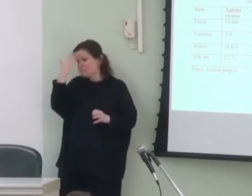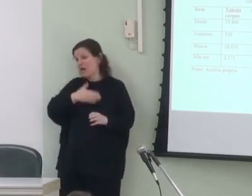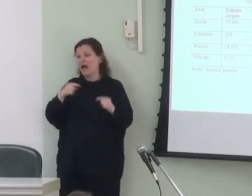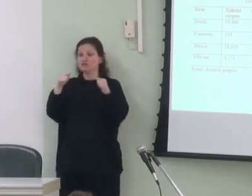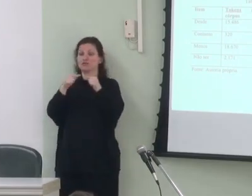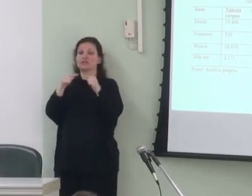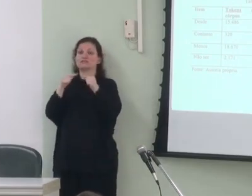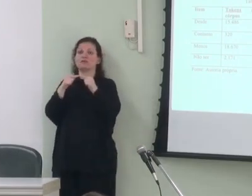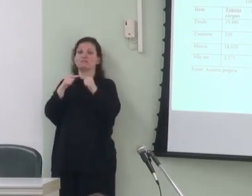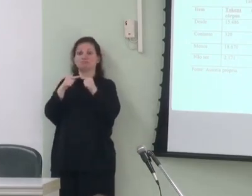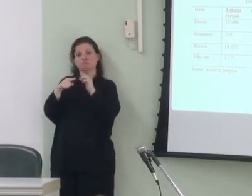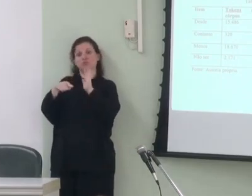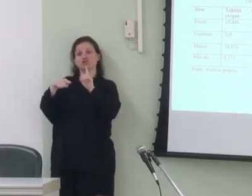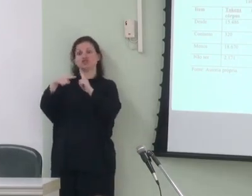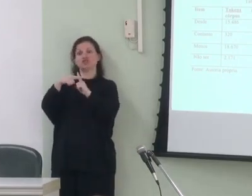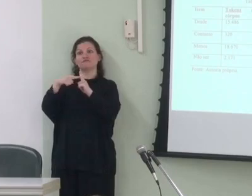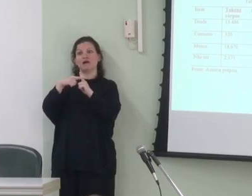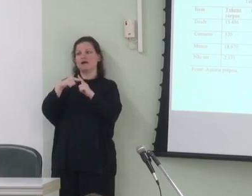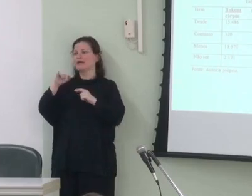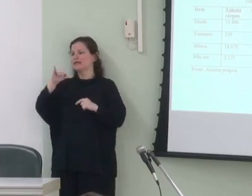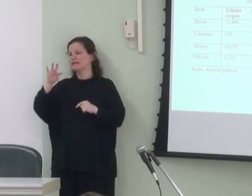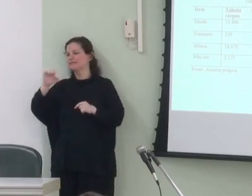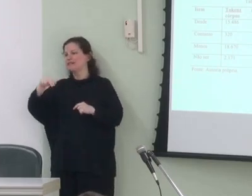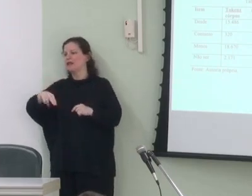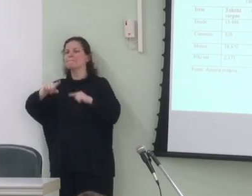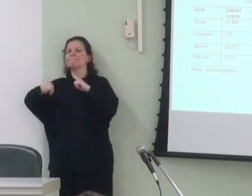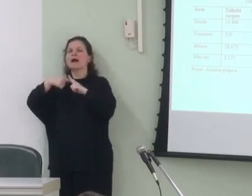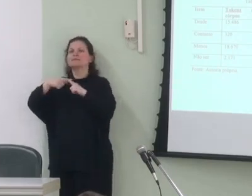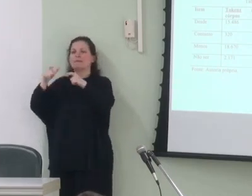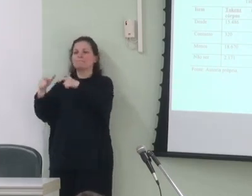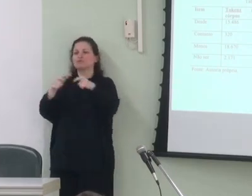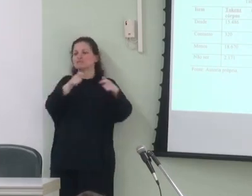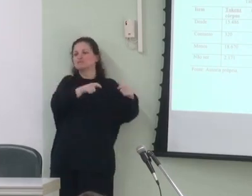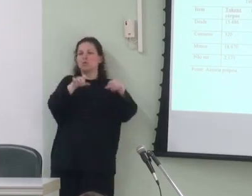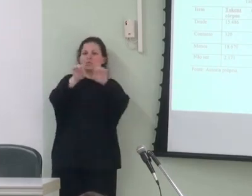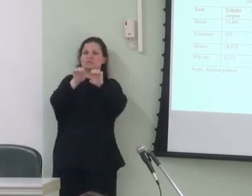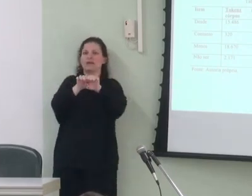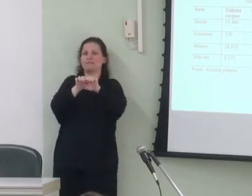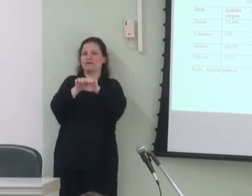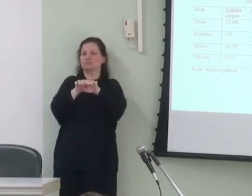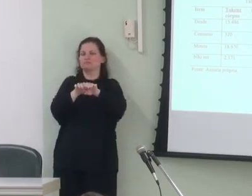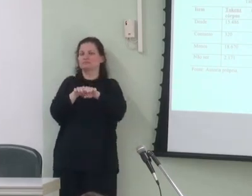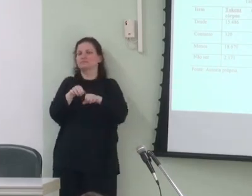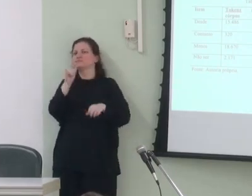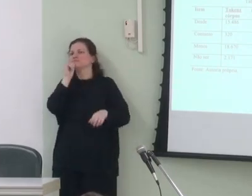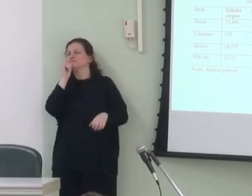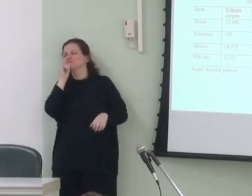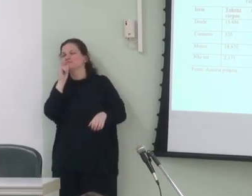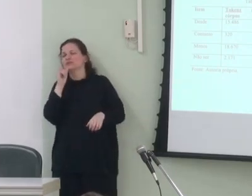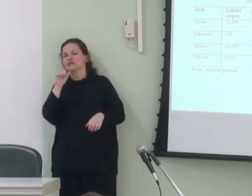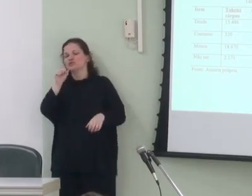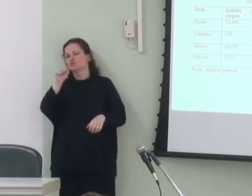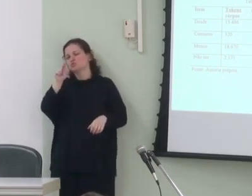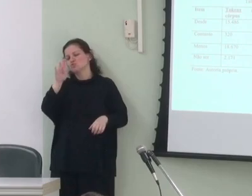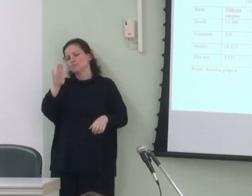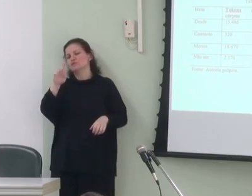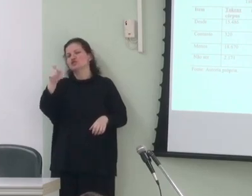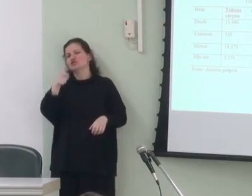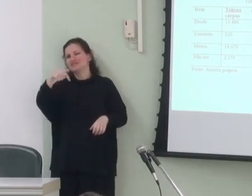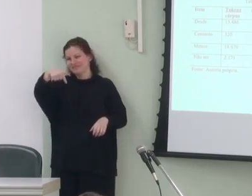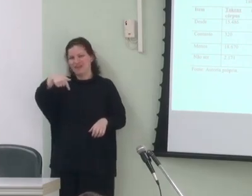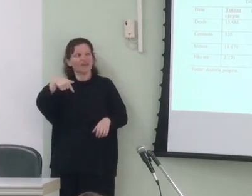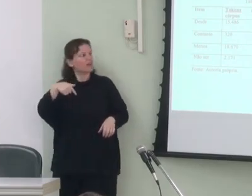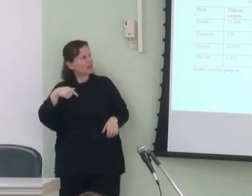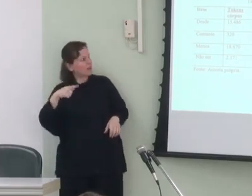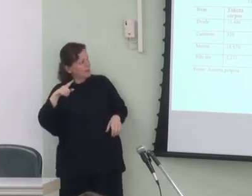positiva entre o item e a posição esquemática no caso do subesquema xq pode